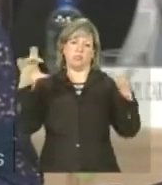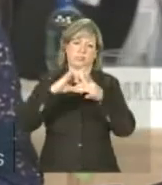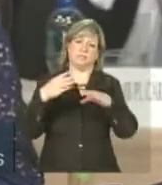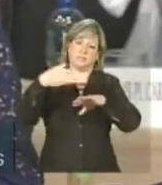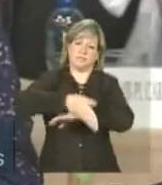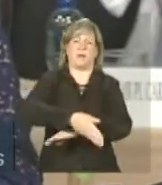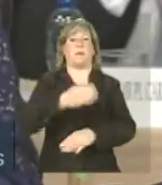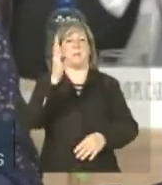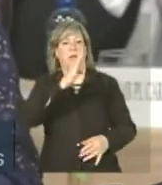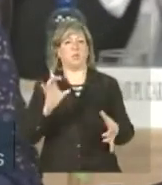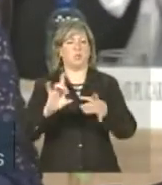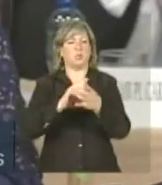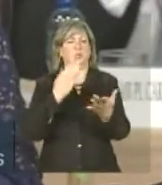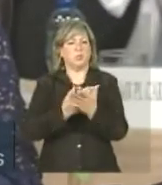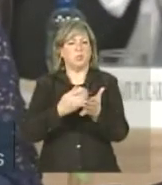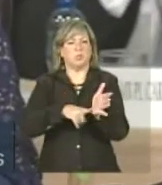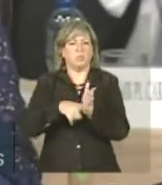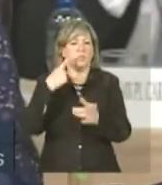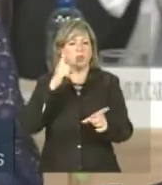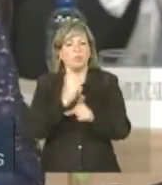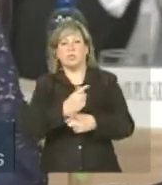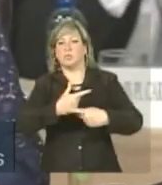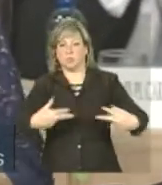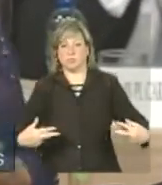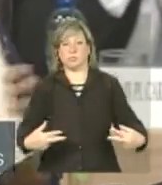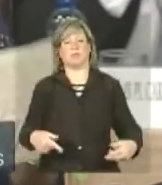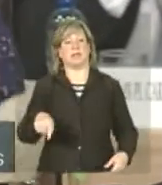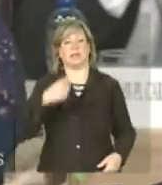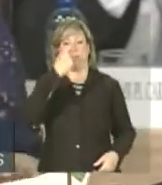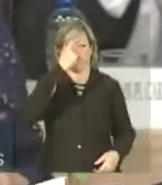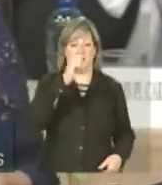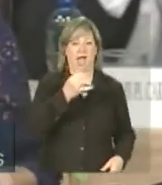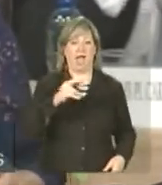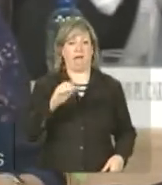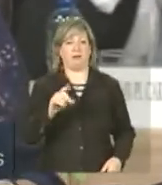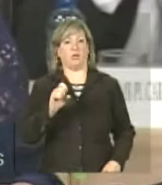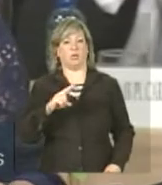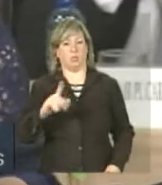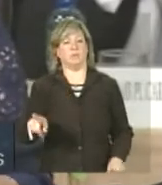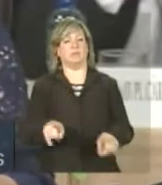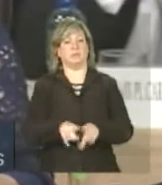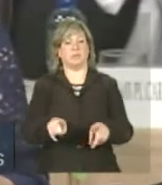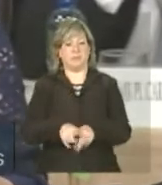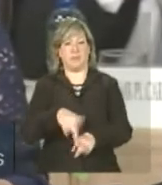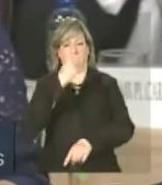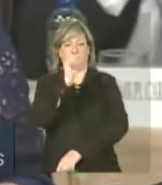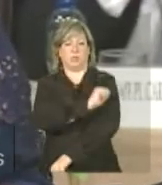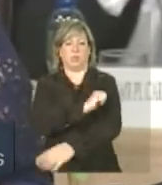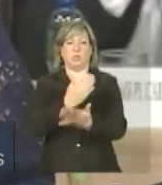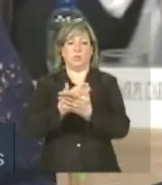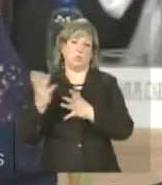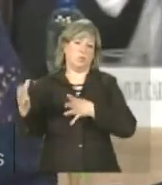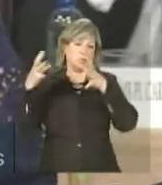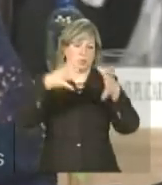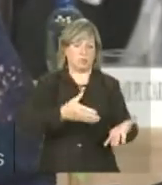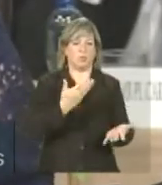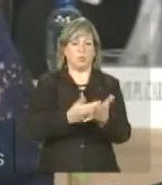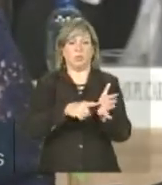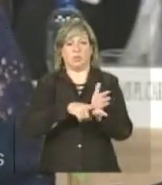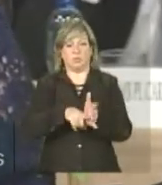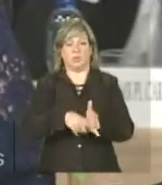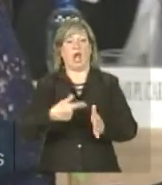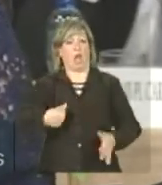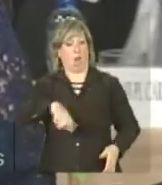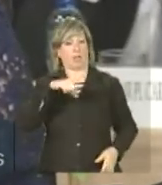destacar, em especial, da Índia e da África do Sul. Temos enormes desafios sociais em